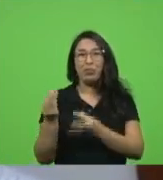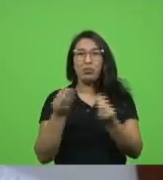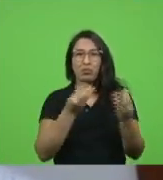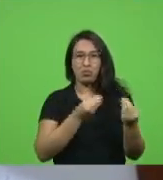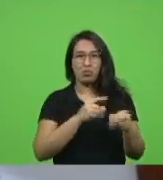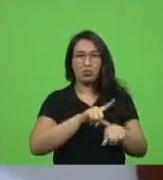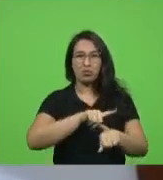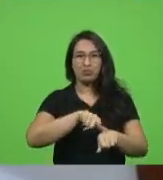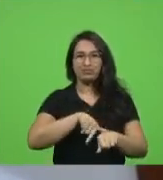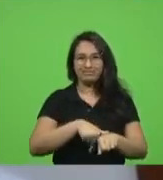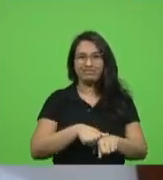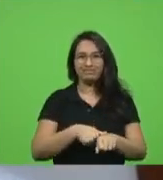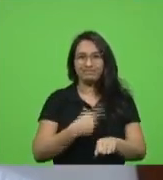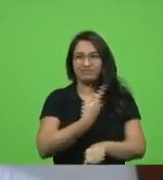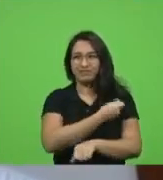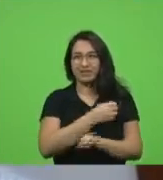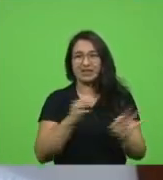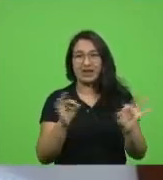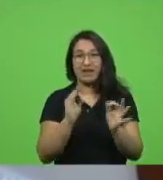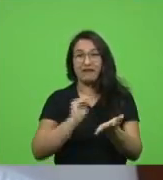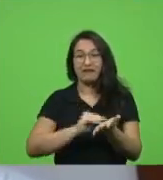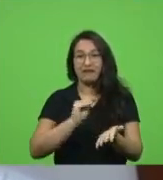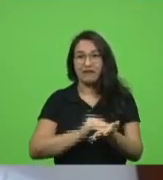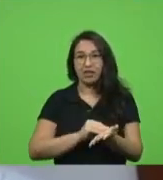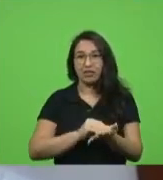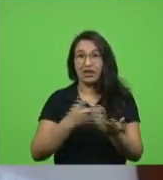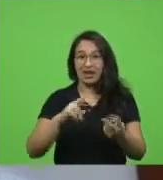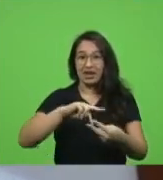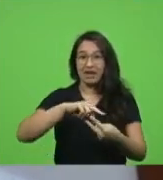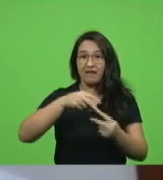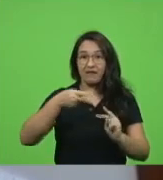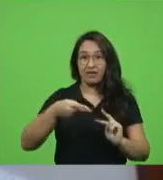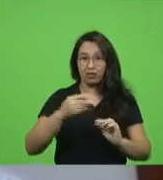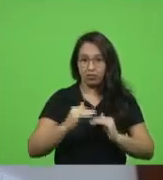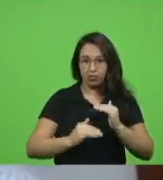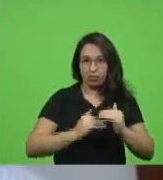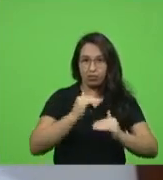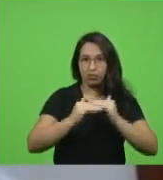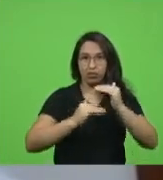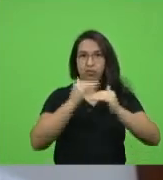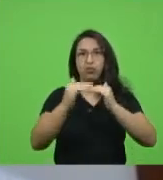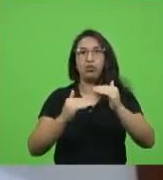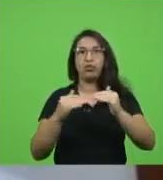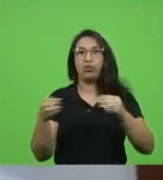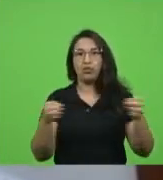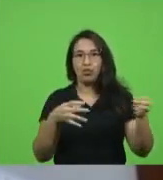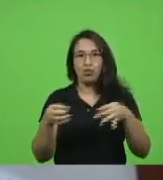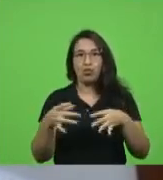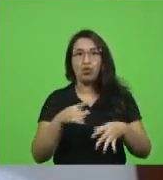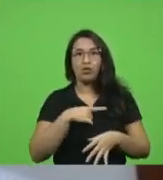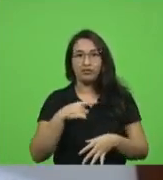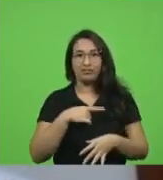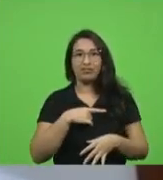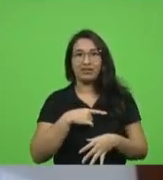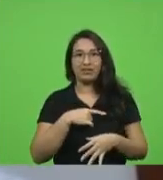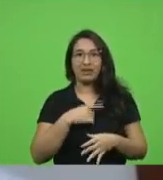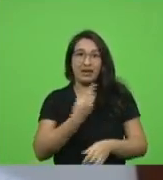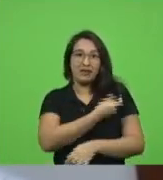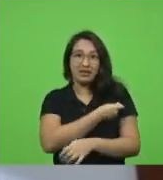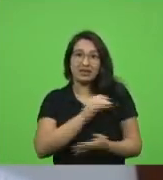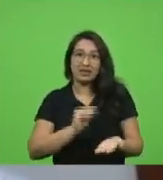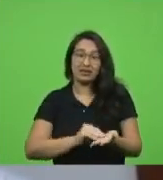exposto o vírus começa a se mutar e nós estamos perdendo tempo esse é o fator de gravidade então